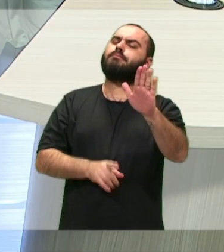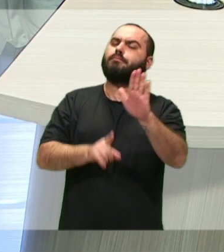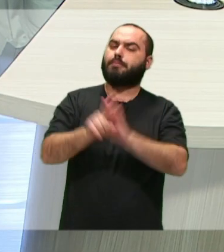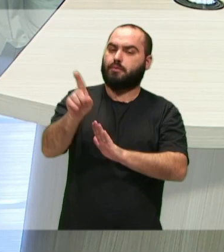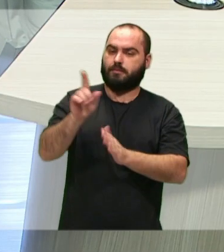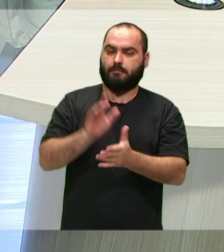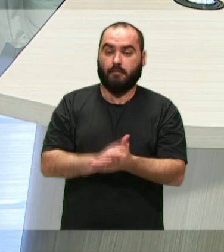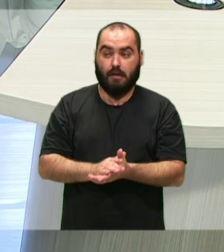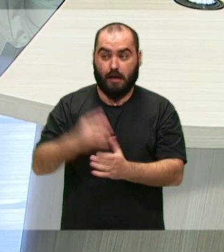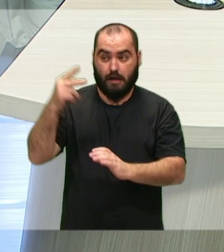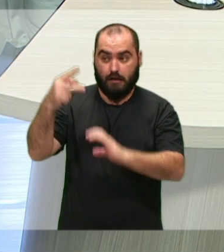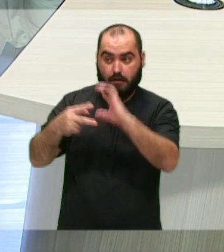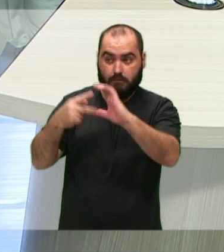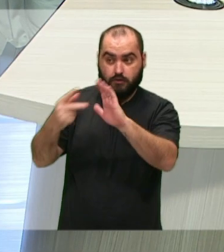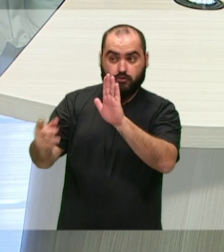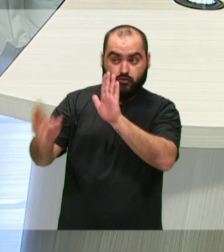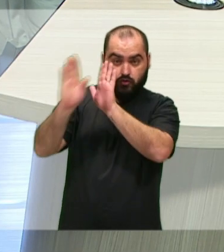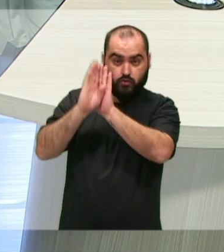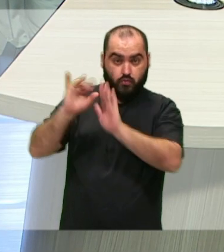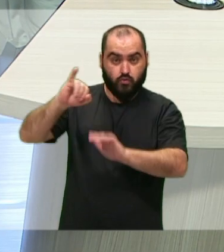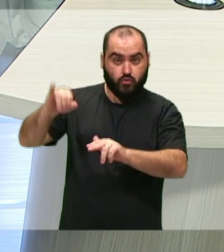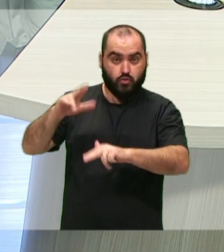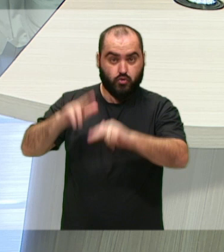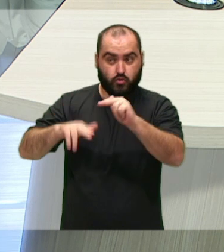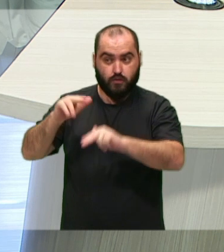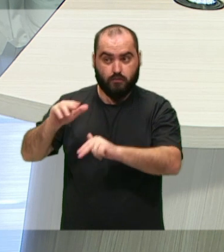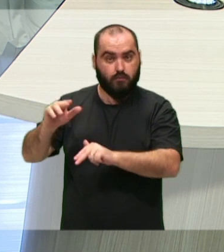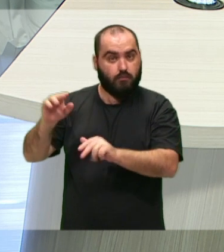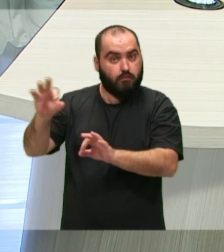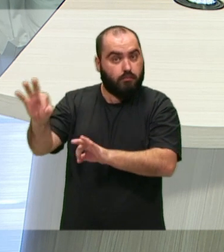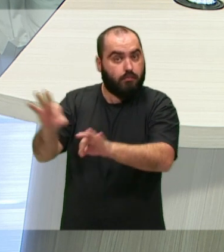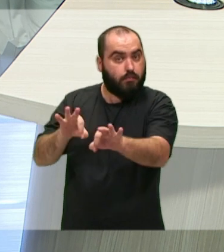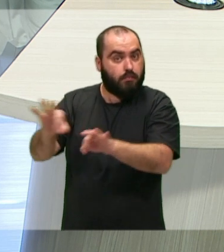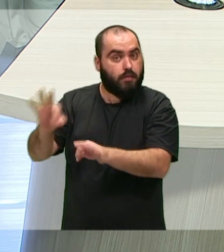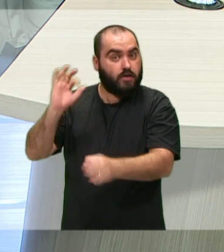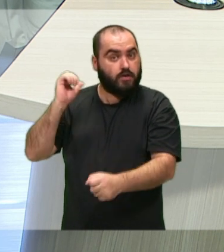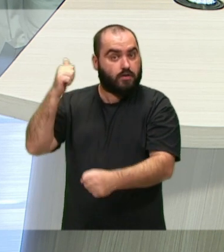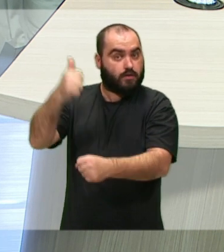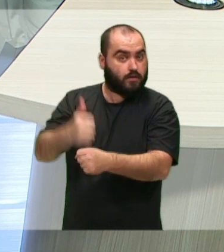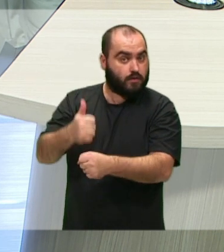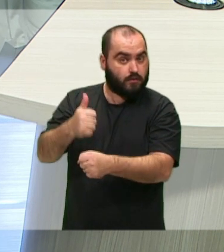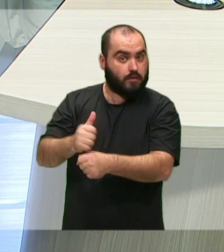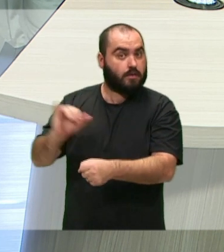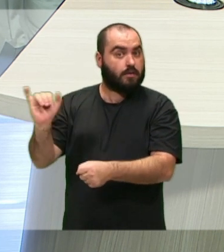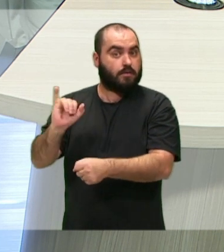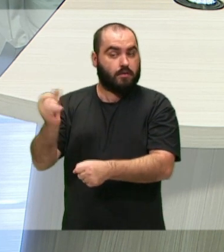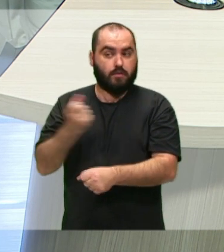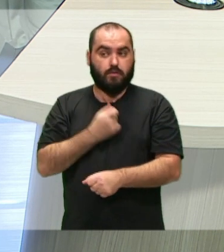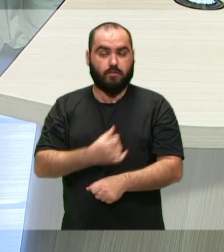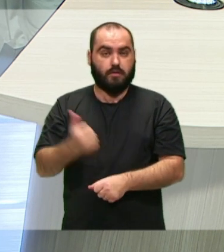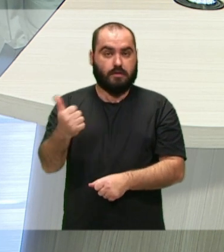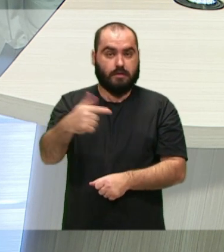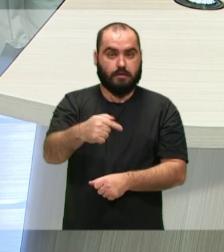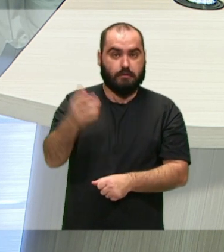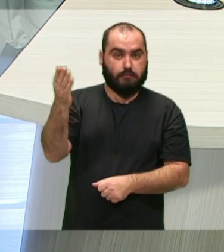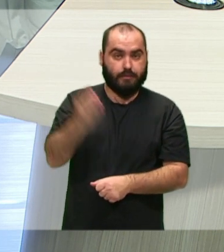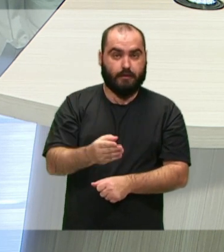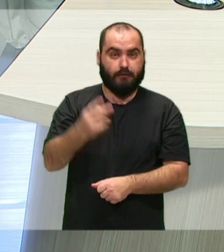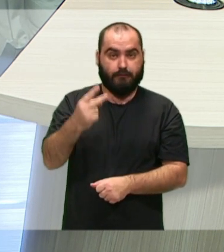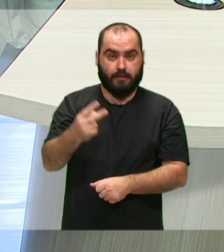junho o projeto de revisão do Plano Diretor de Itajaí, protocolado como projeto de lei complementar 17-2023,